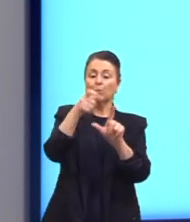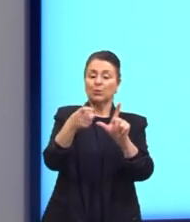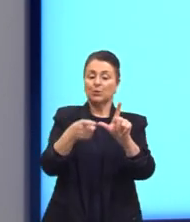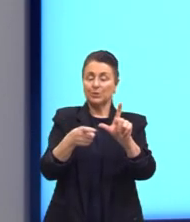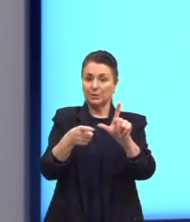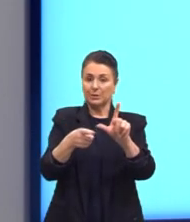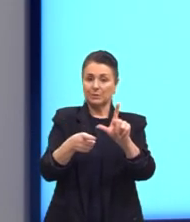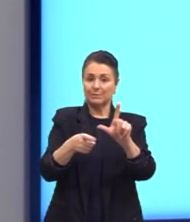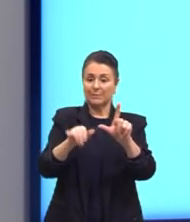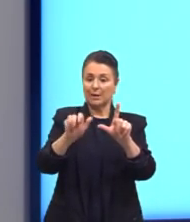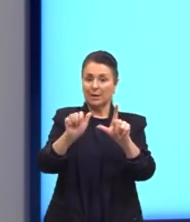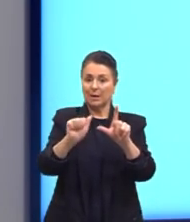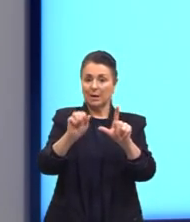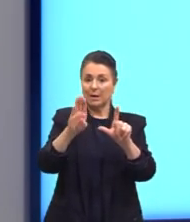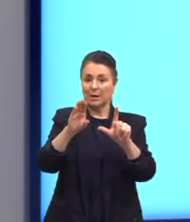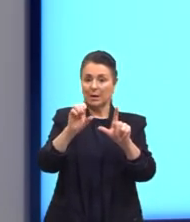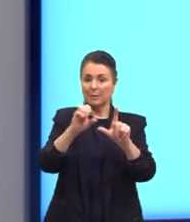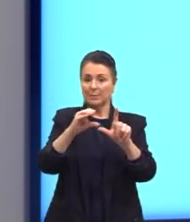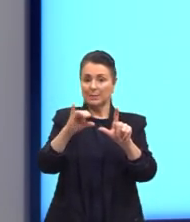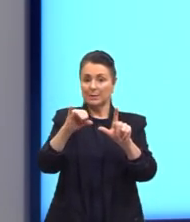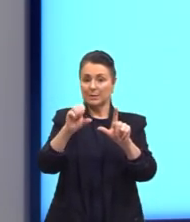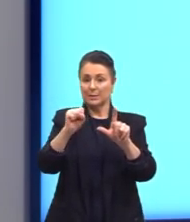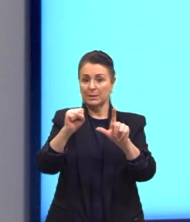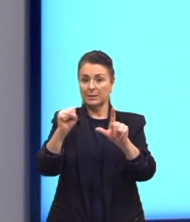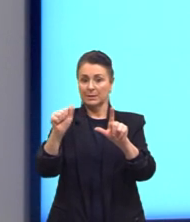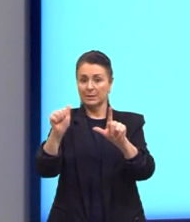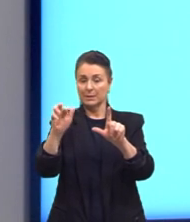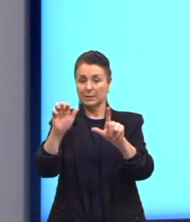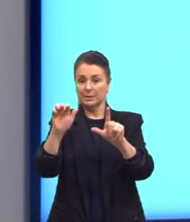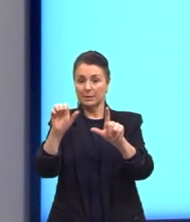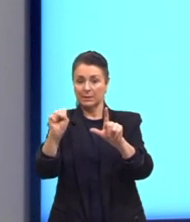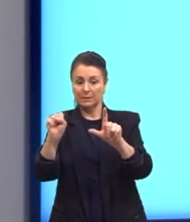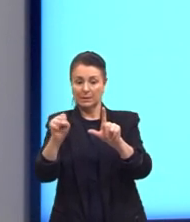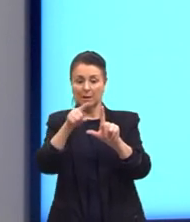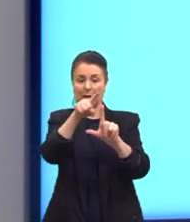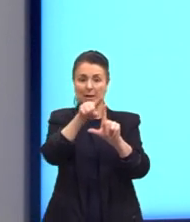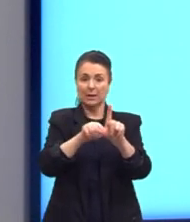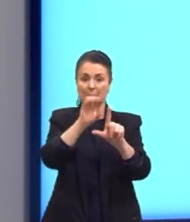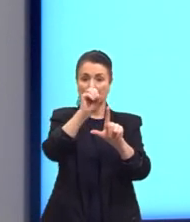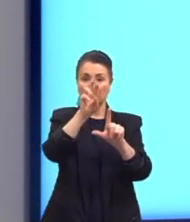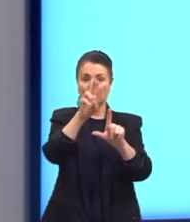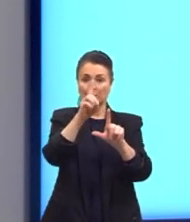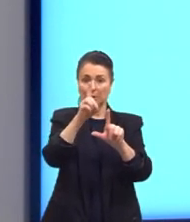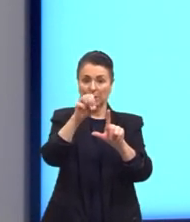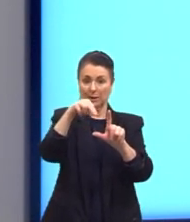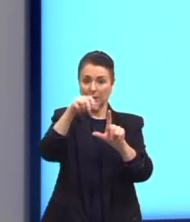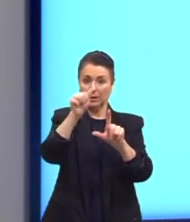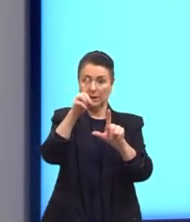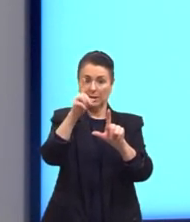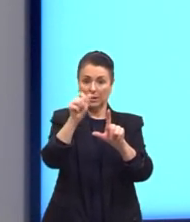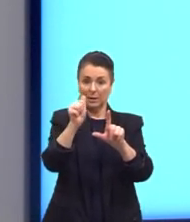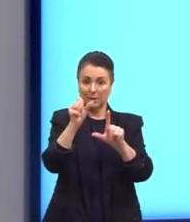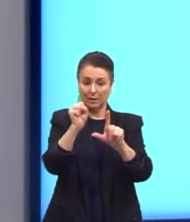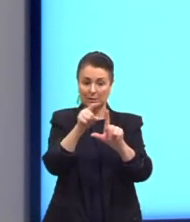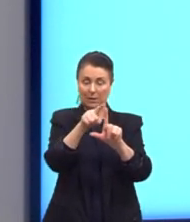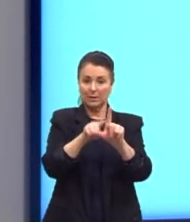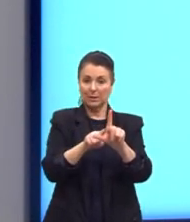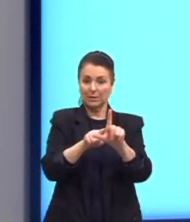e o Y é o eixo das ordenadas, tá? Então, por isso, nós observamos o valor do eixo Y.